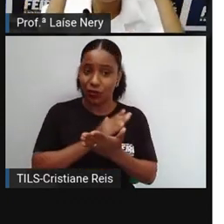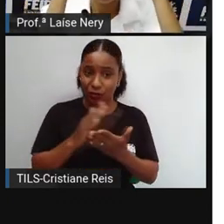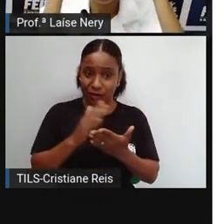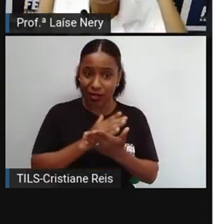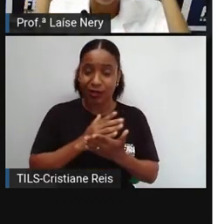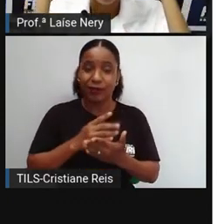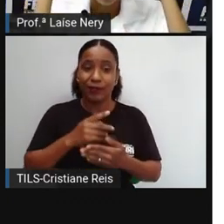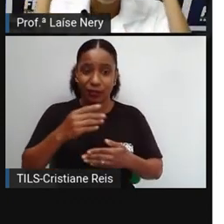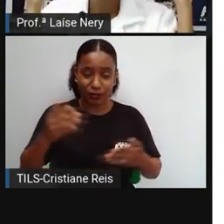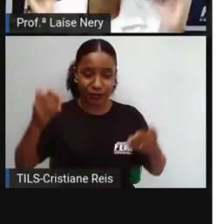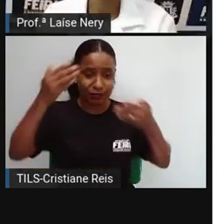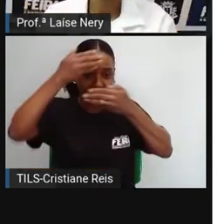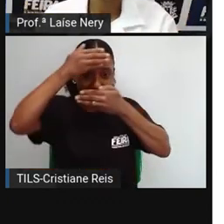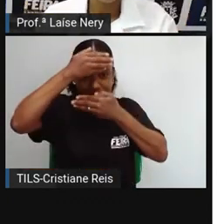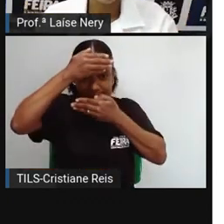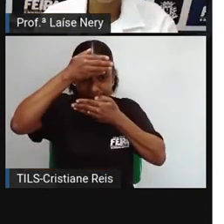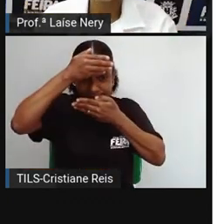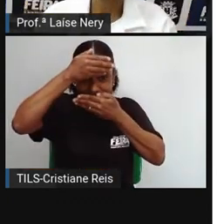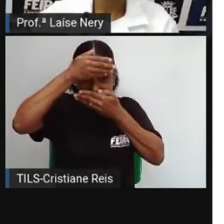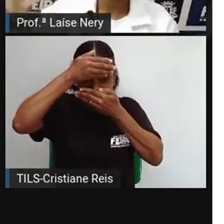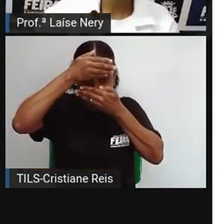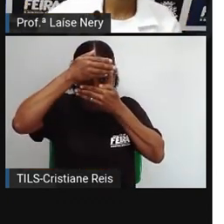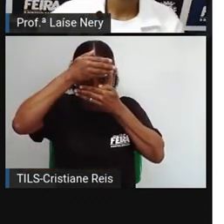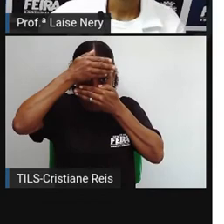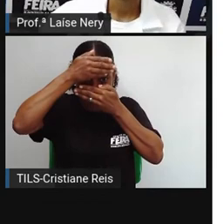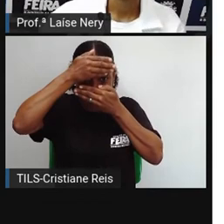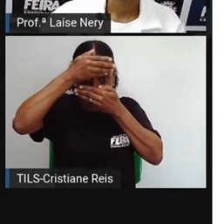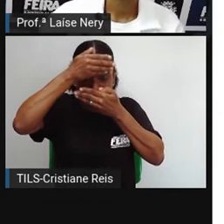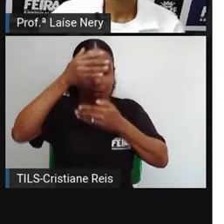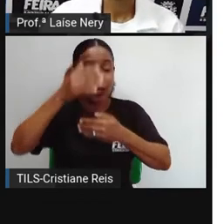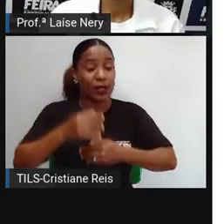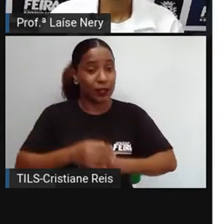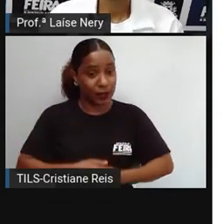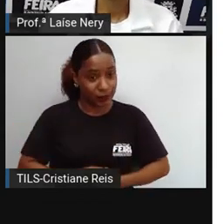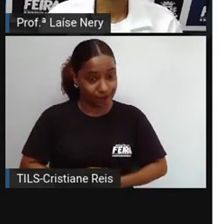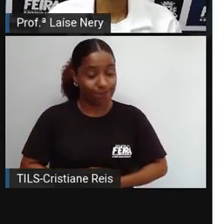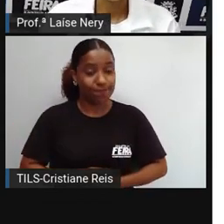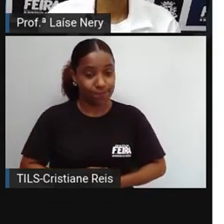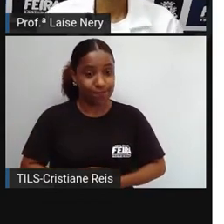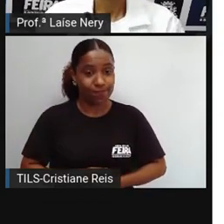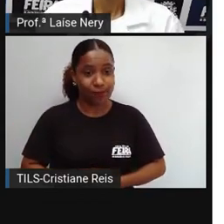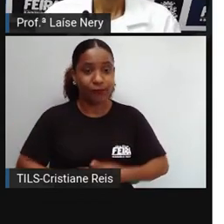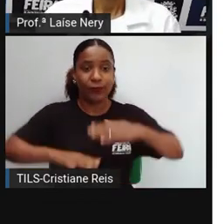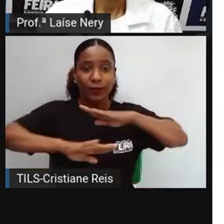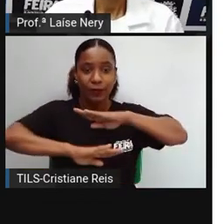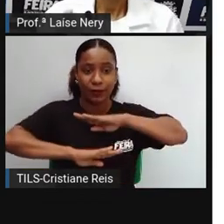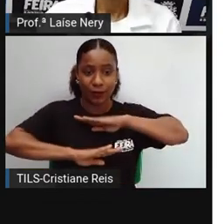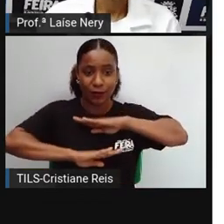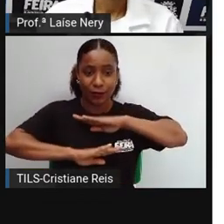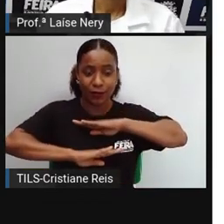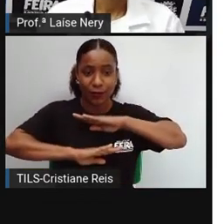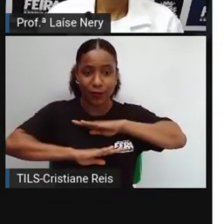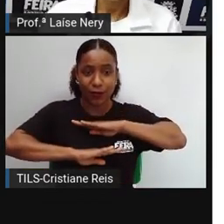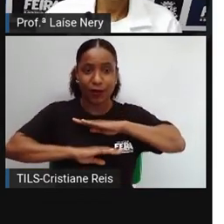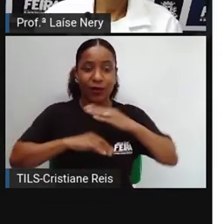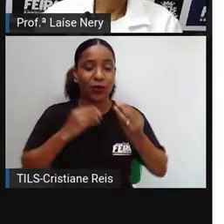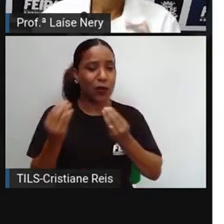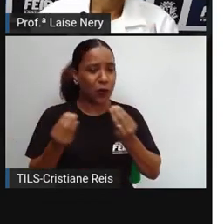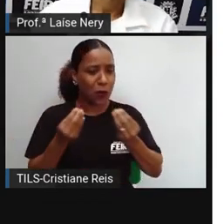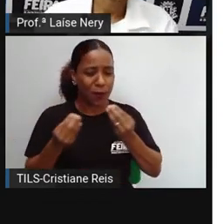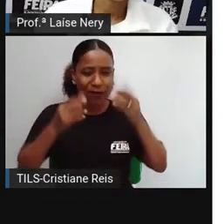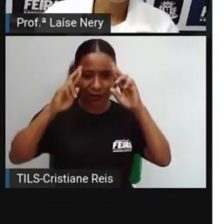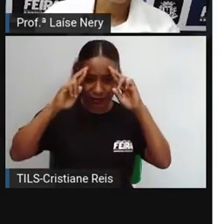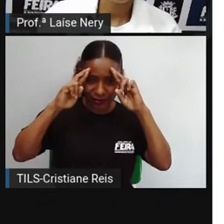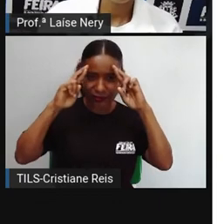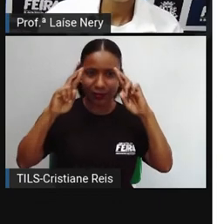nenhuma do corpo, só os olhos de fora. Então, o corpo, a forma de ver, de respeitar, de